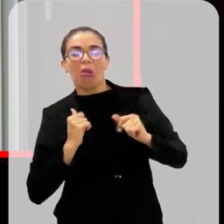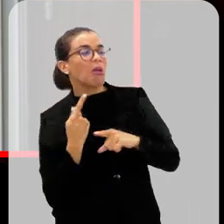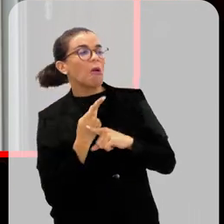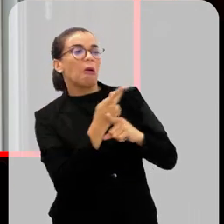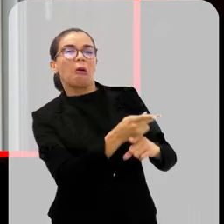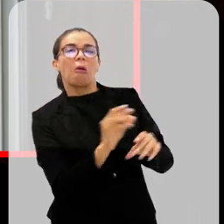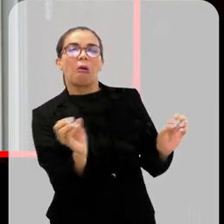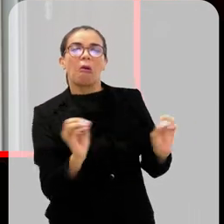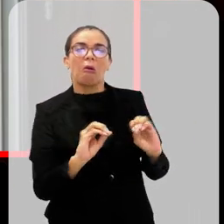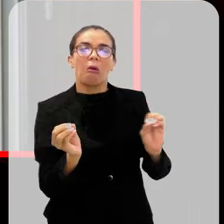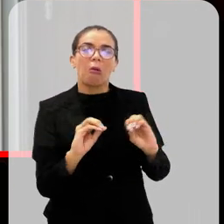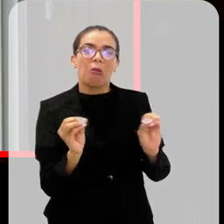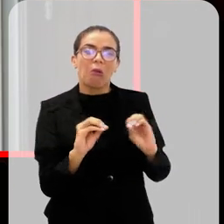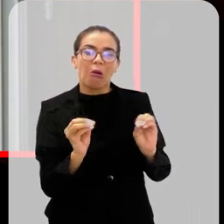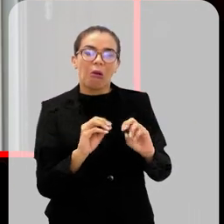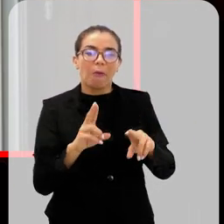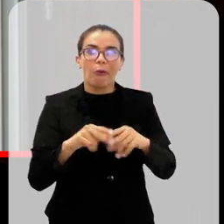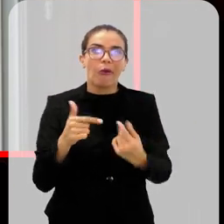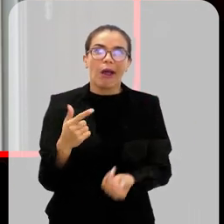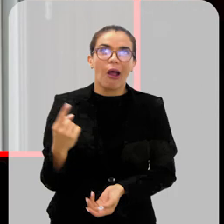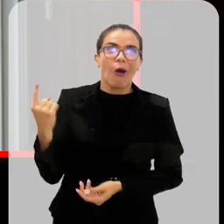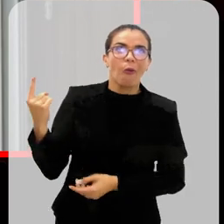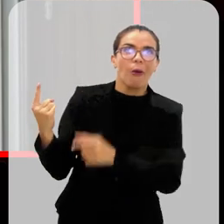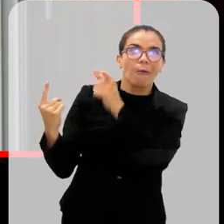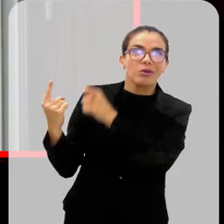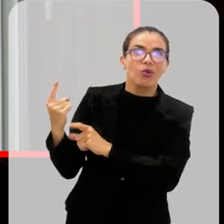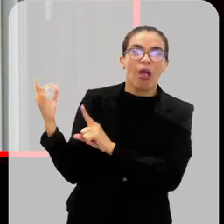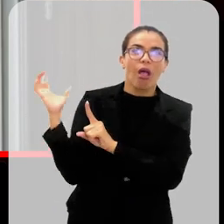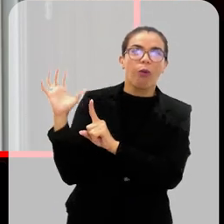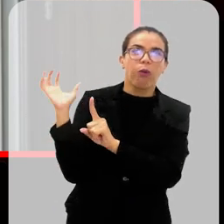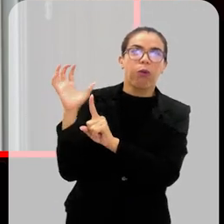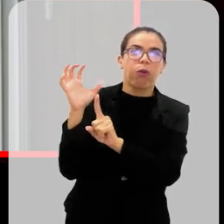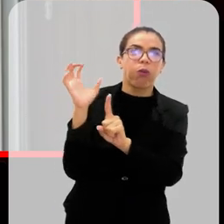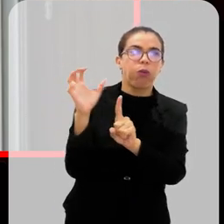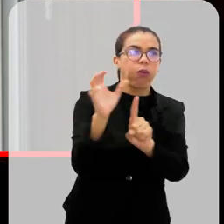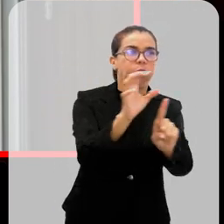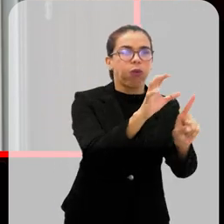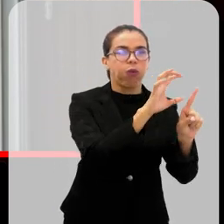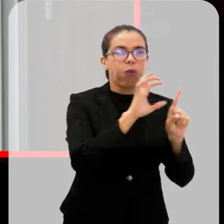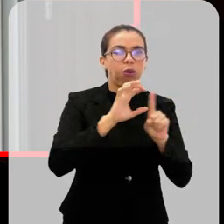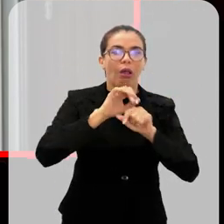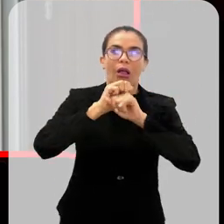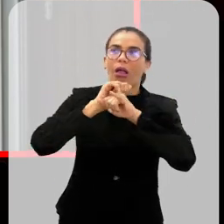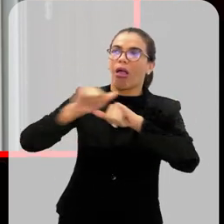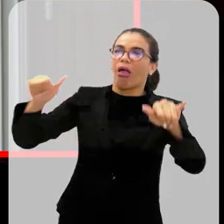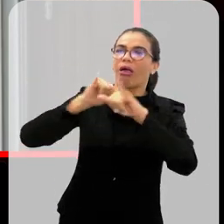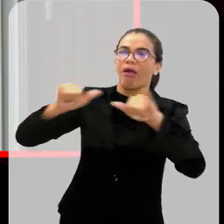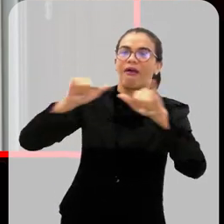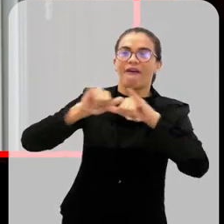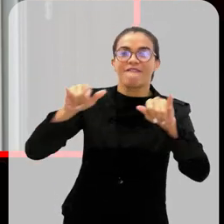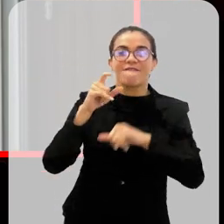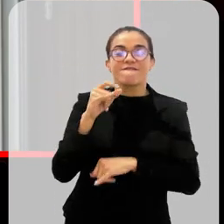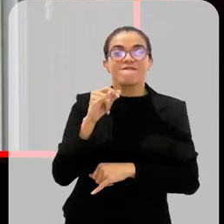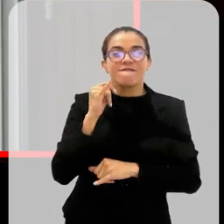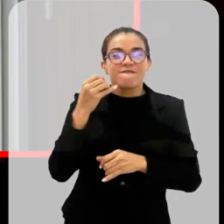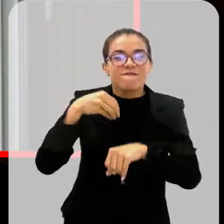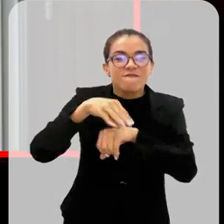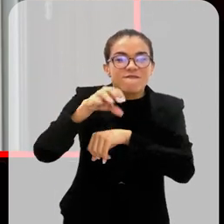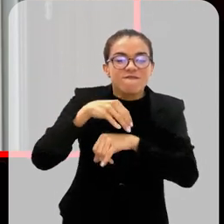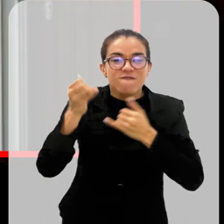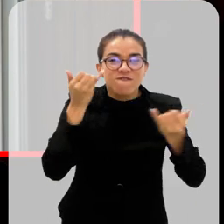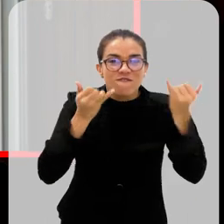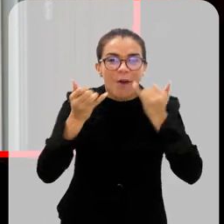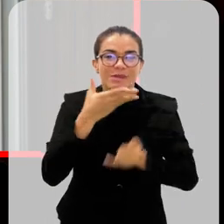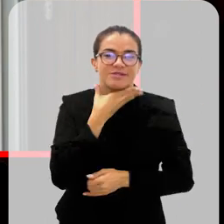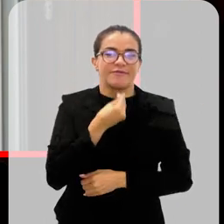porque um iluminado do mal começa a propagar fake a respeito